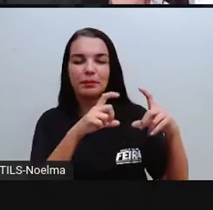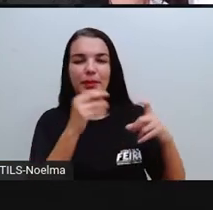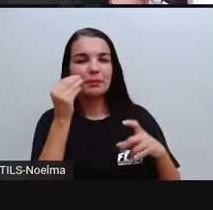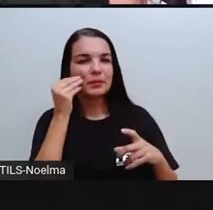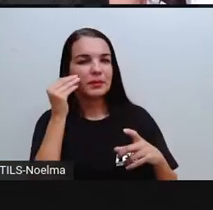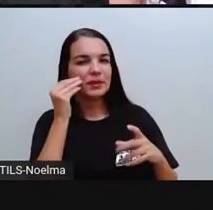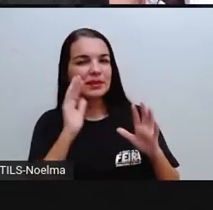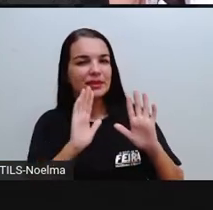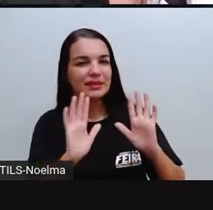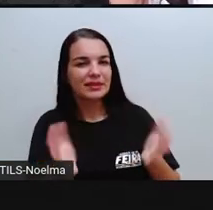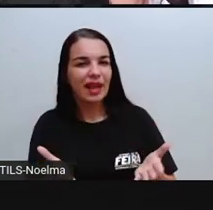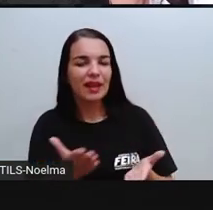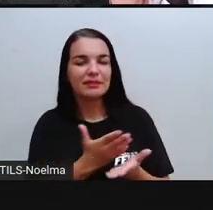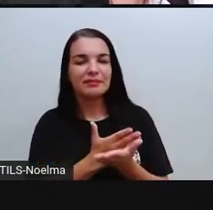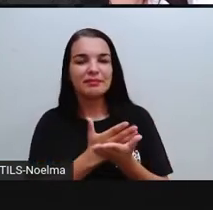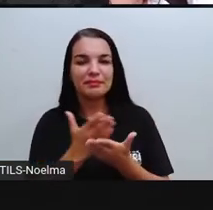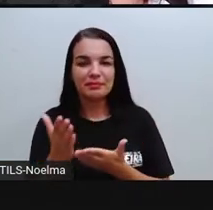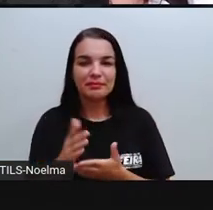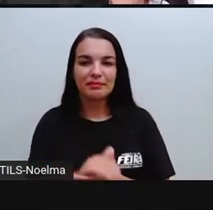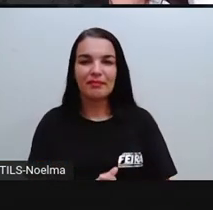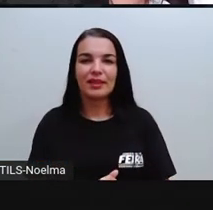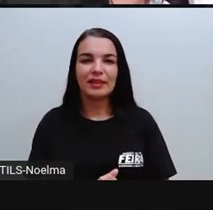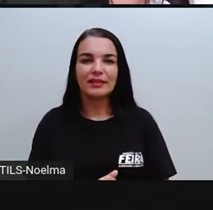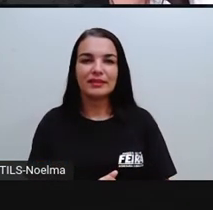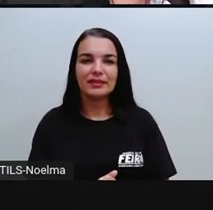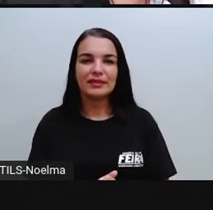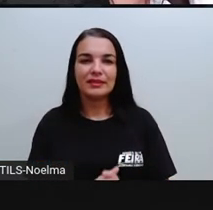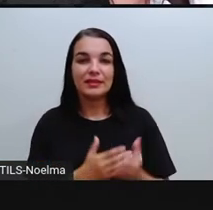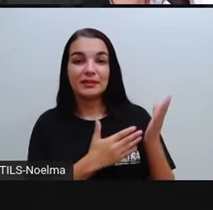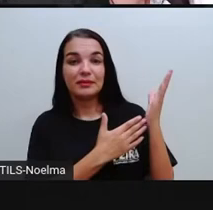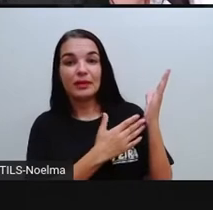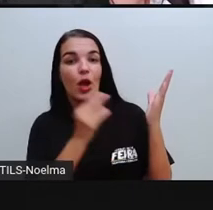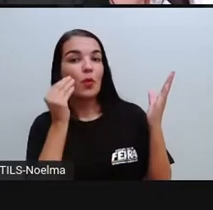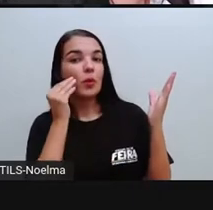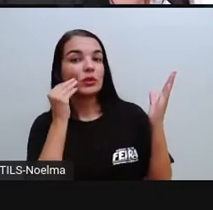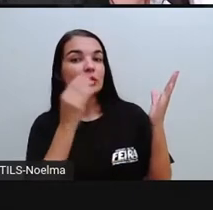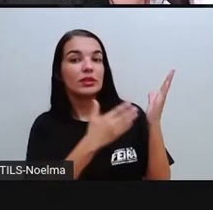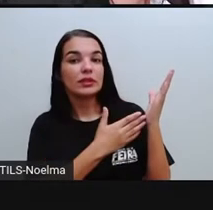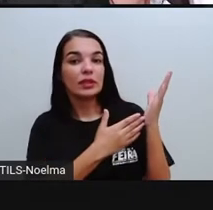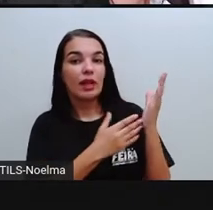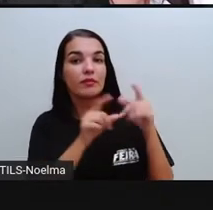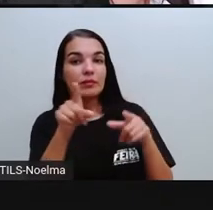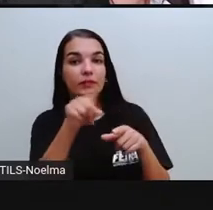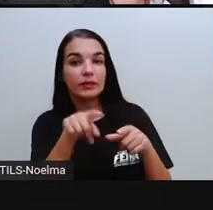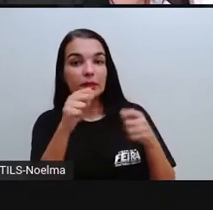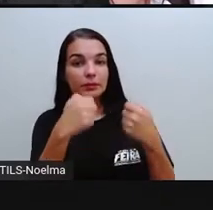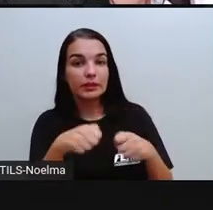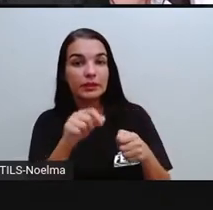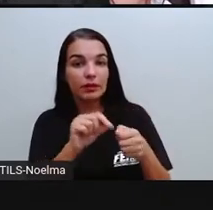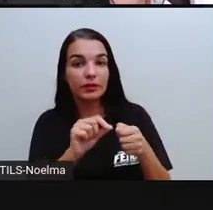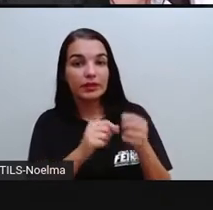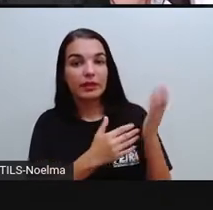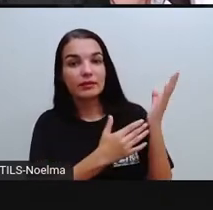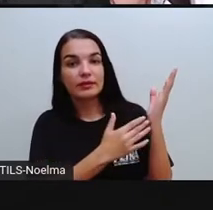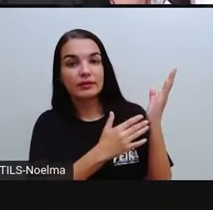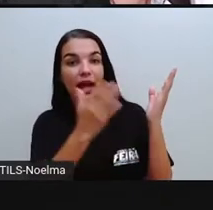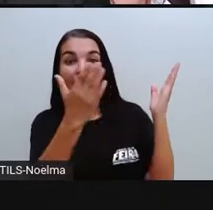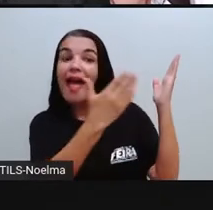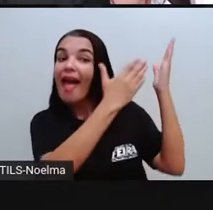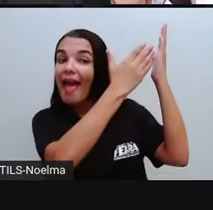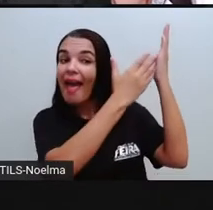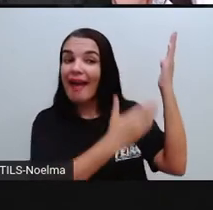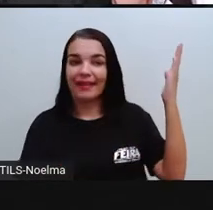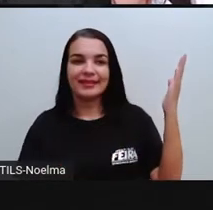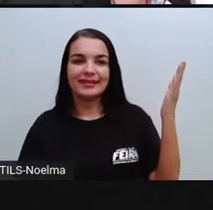colocou lá no início. Que materiais foram esses? Anotem aí os materiais. Quem não anotou